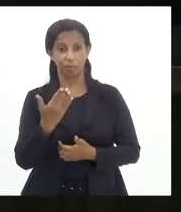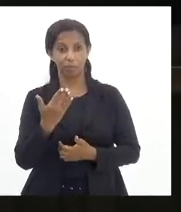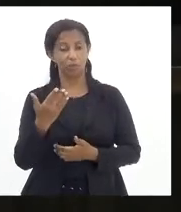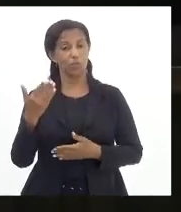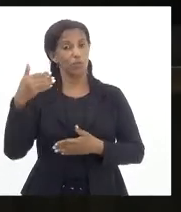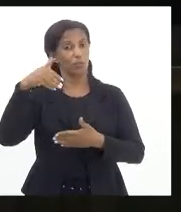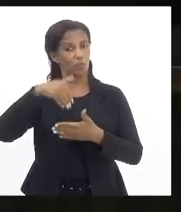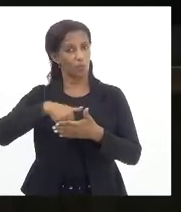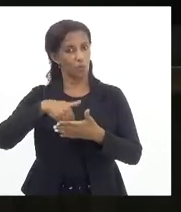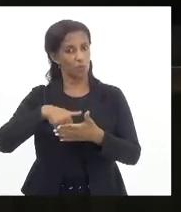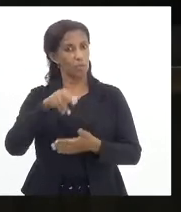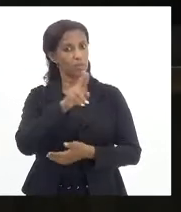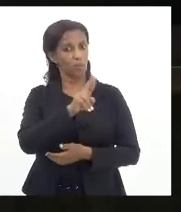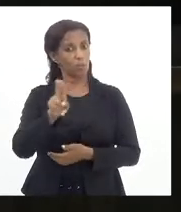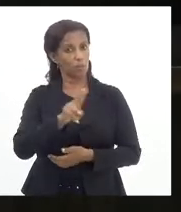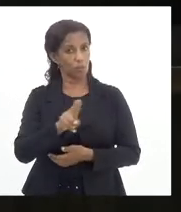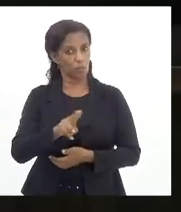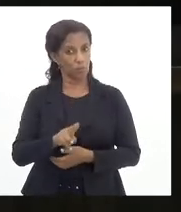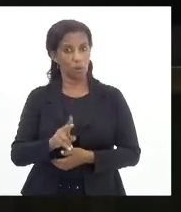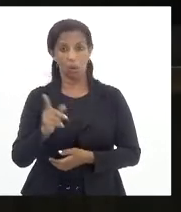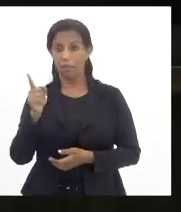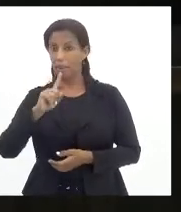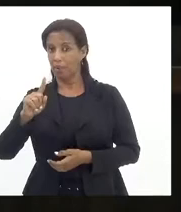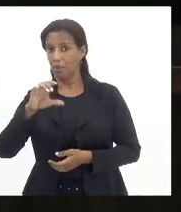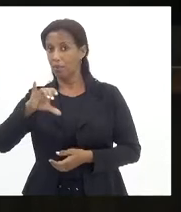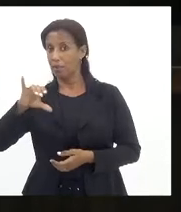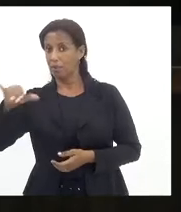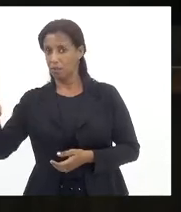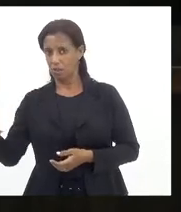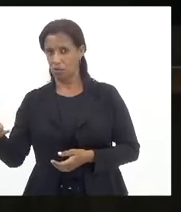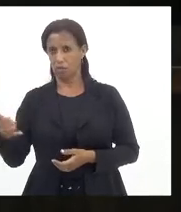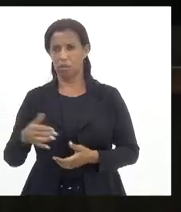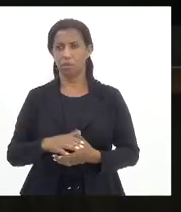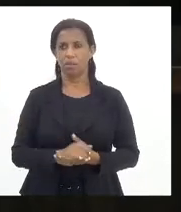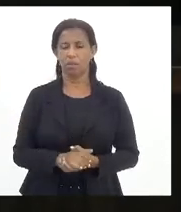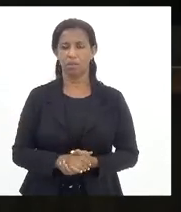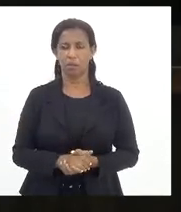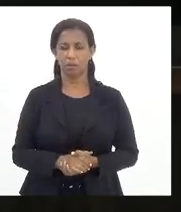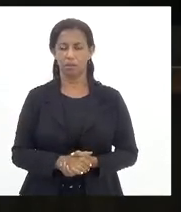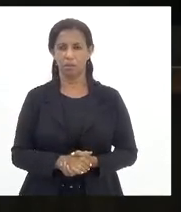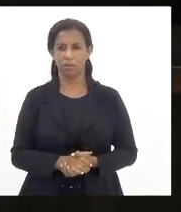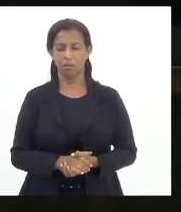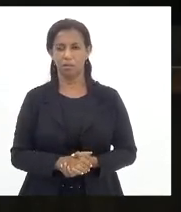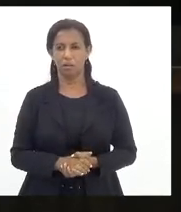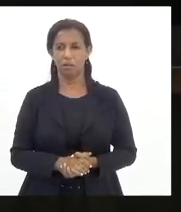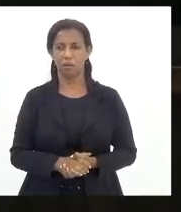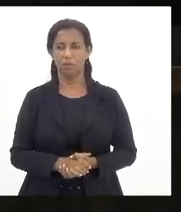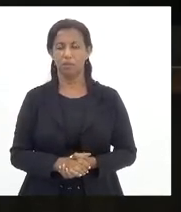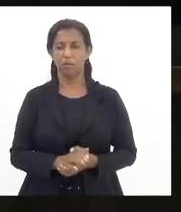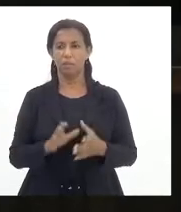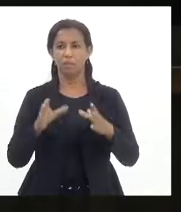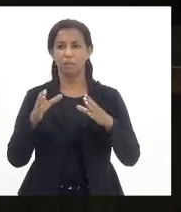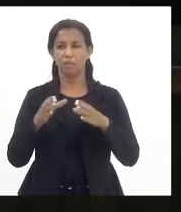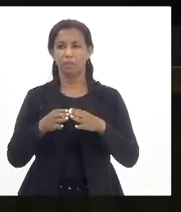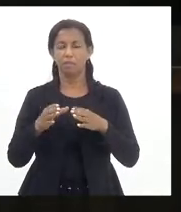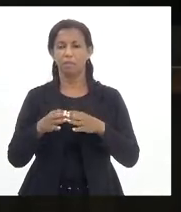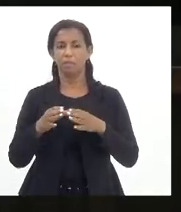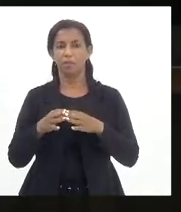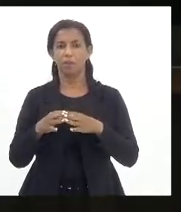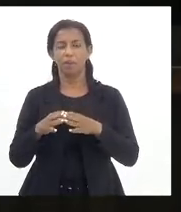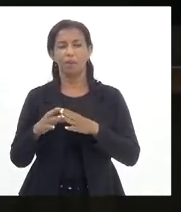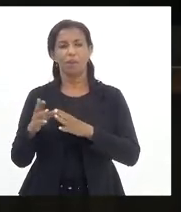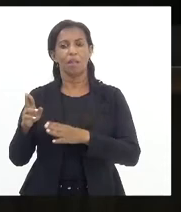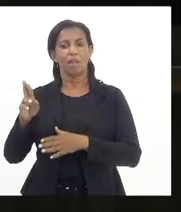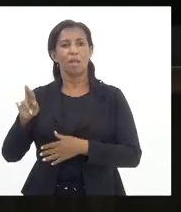ok mas não no parecido da CCJ entendeu tá bom pela comissão de assuntos municipais do movimento regional